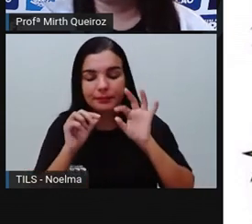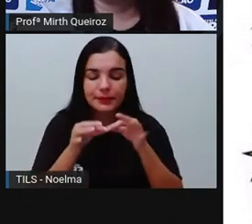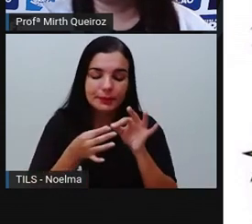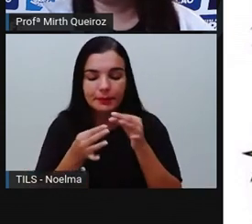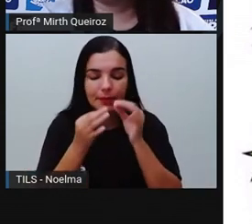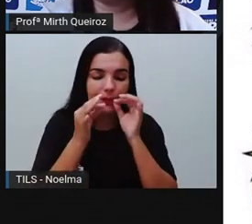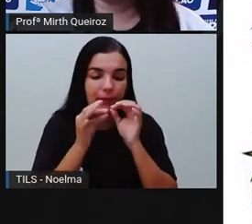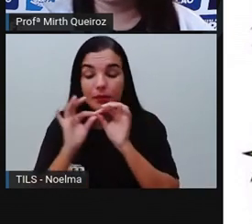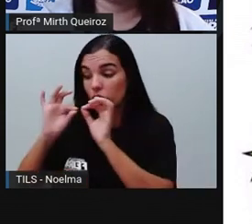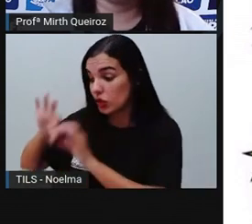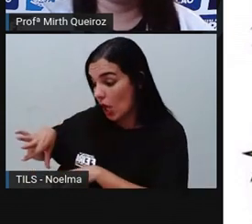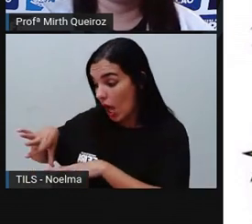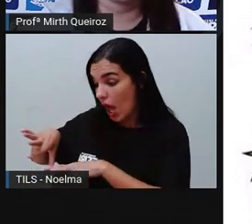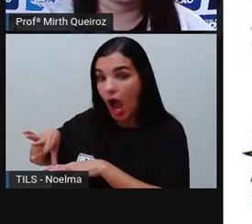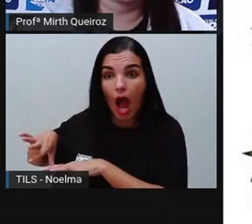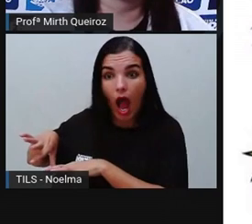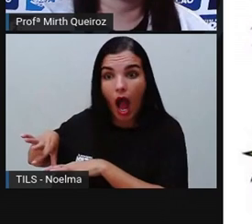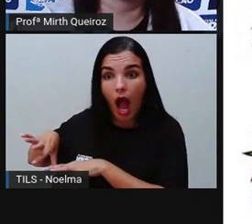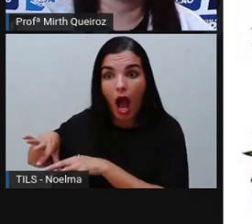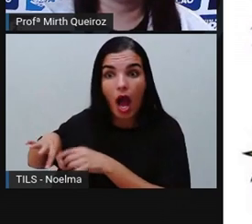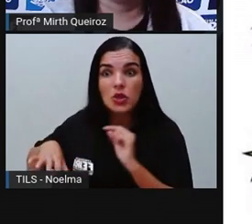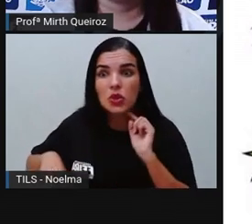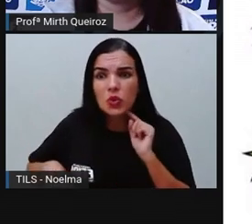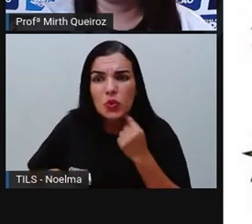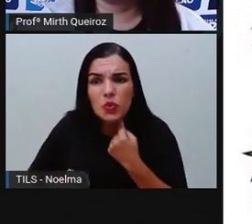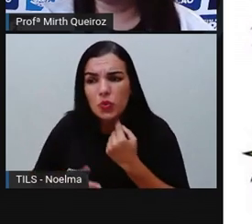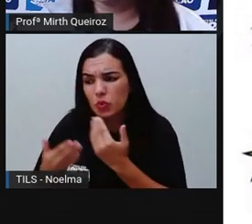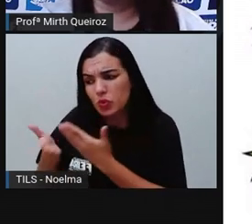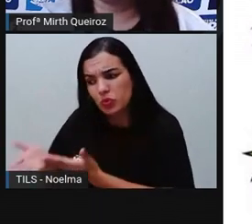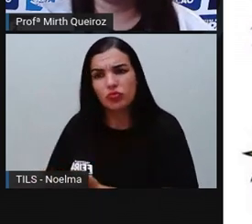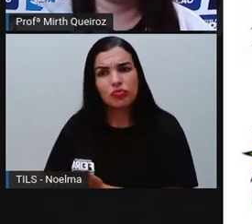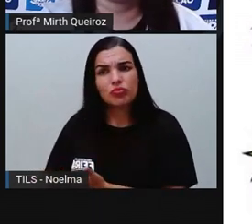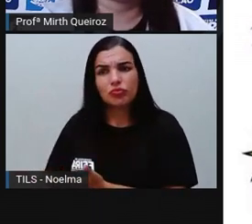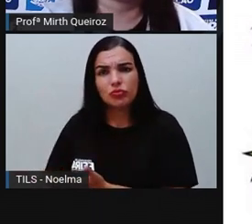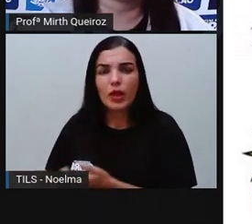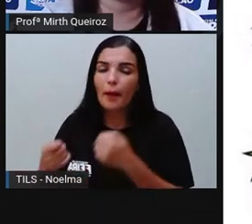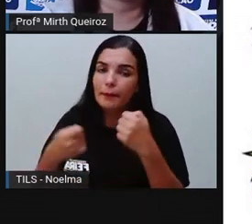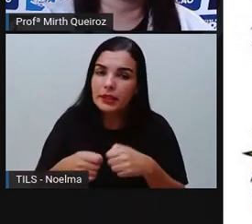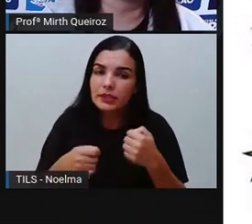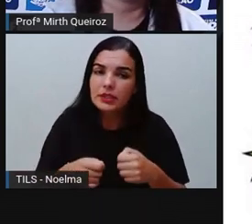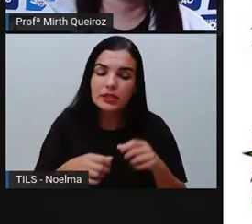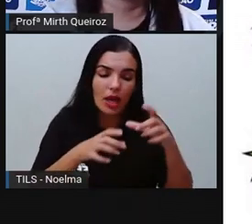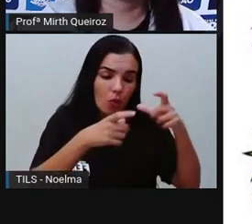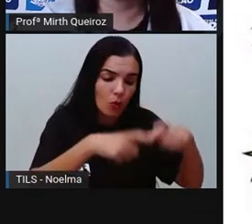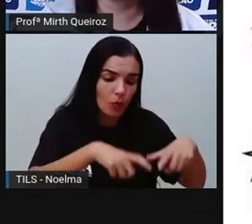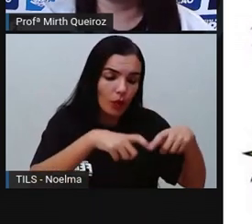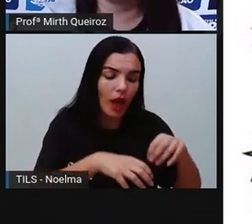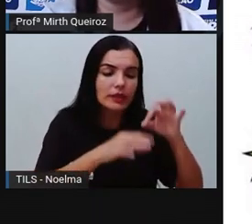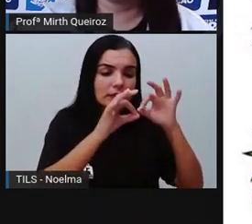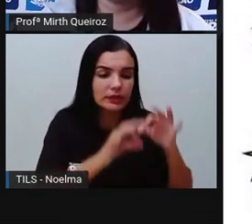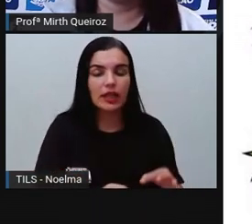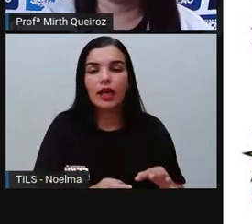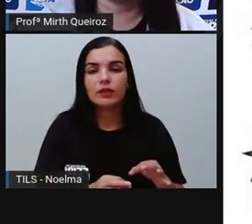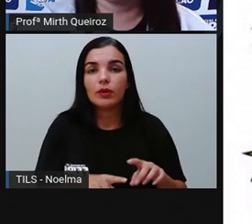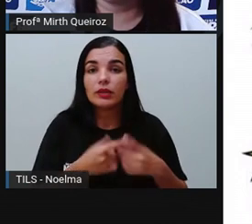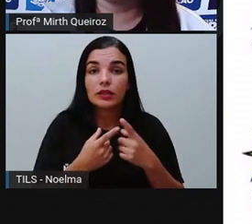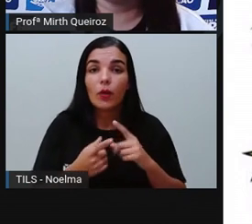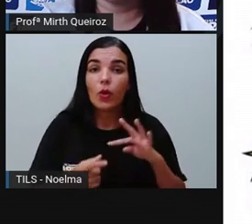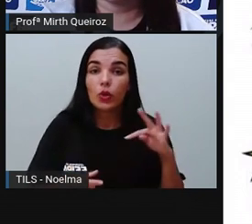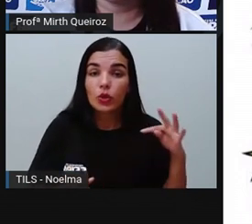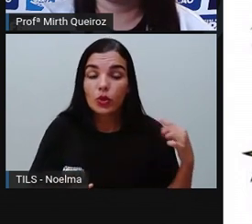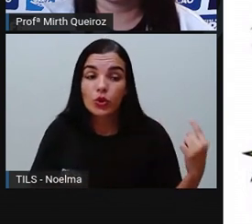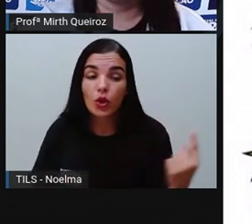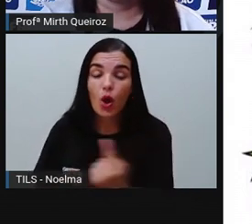joga um saquinho plástico, uma latinha de refrigerante no chão, a gente está poluindo, a gente está